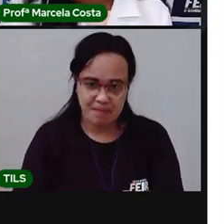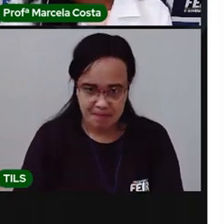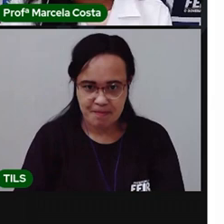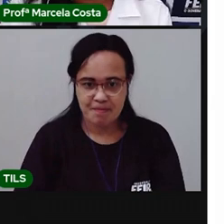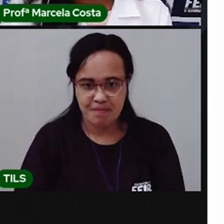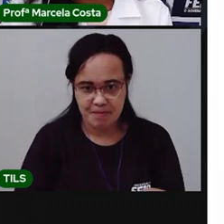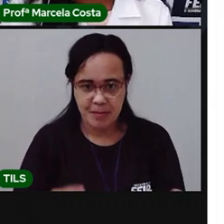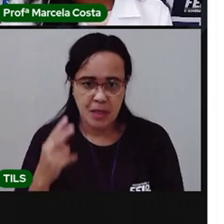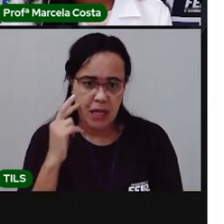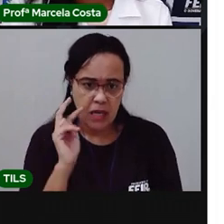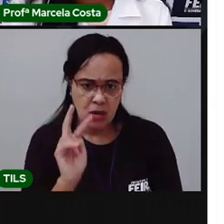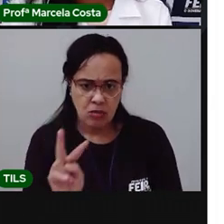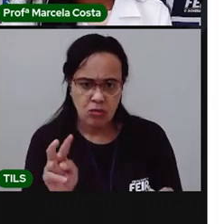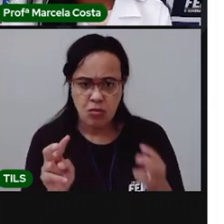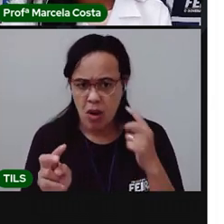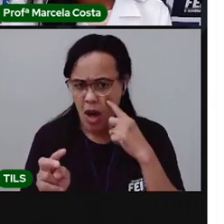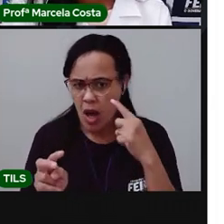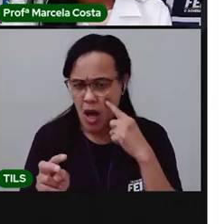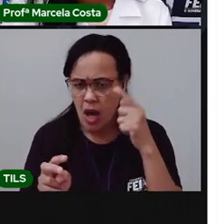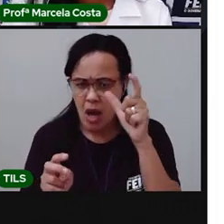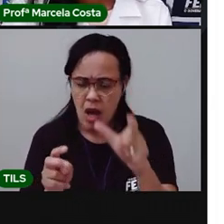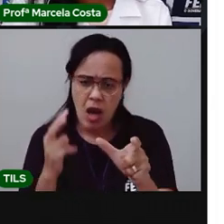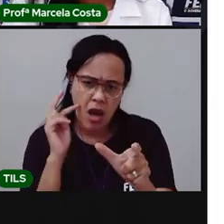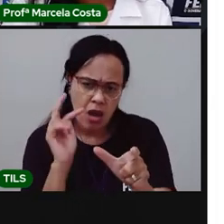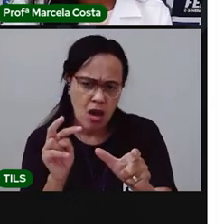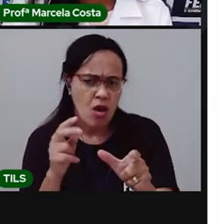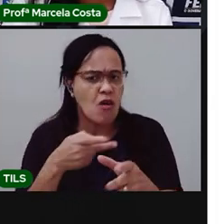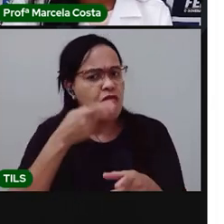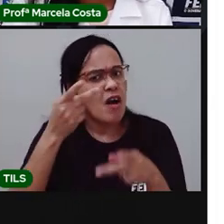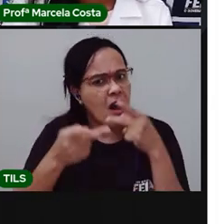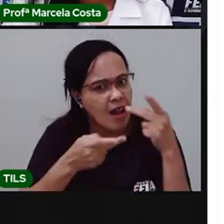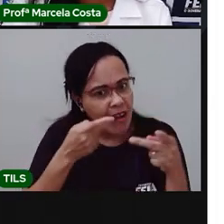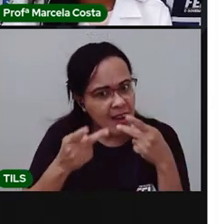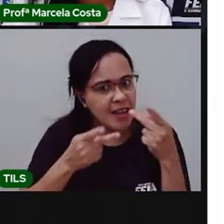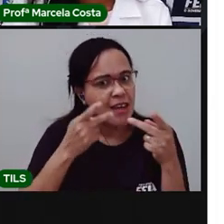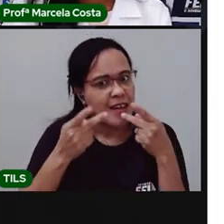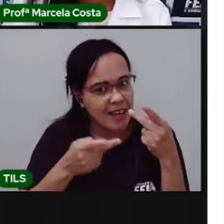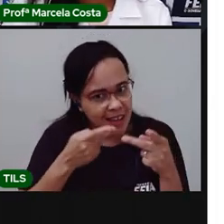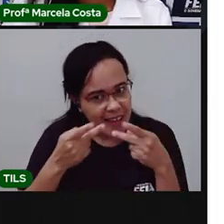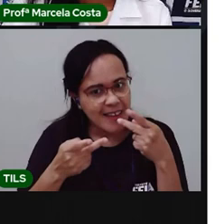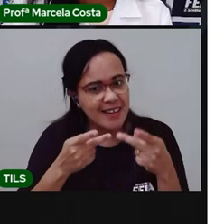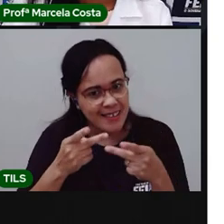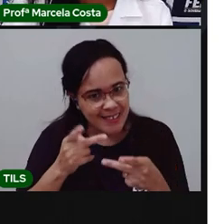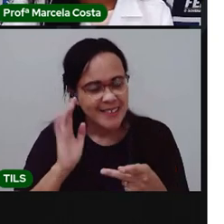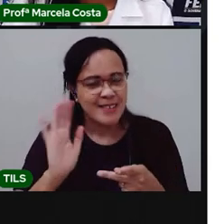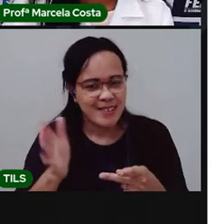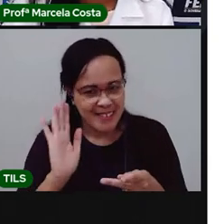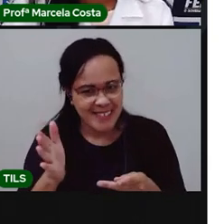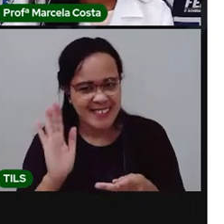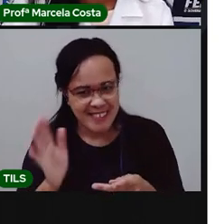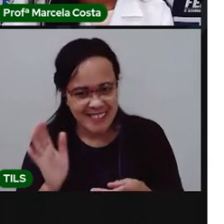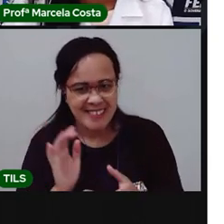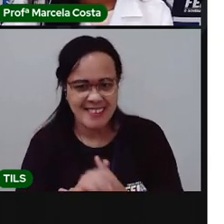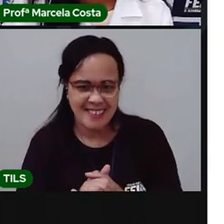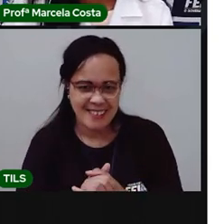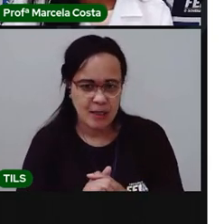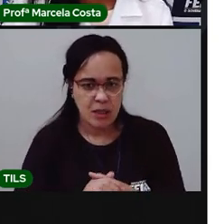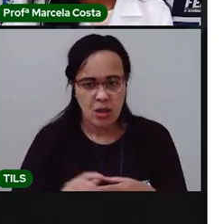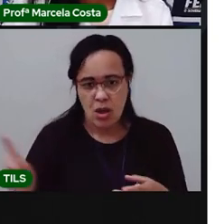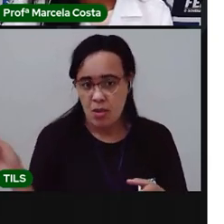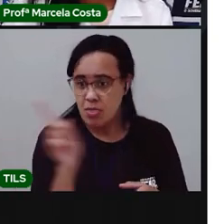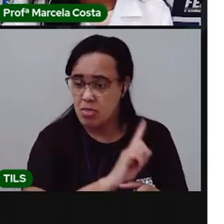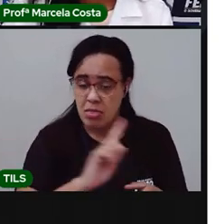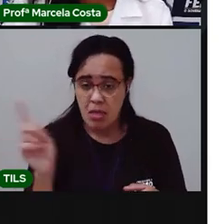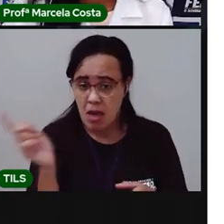Eu bem que disse, risse. Que não